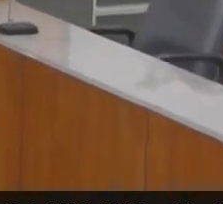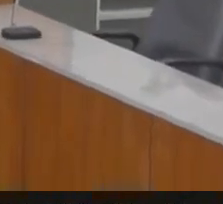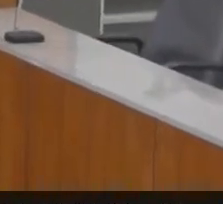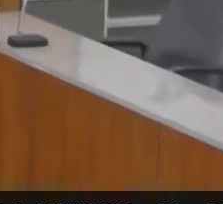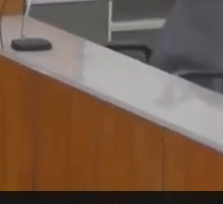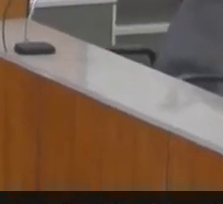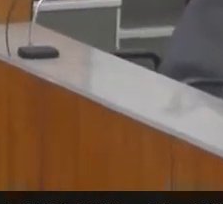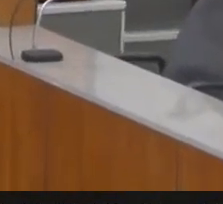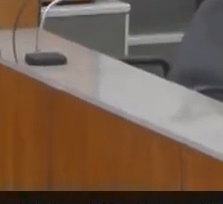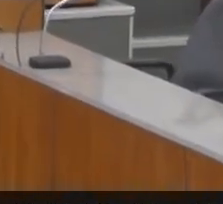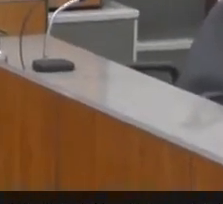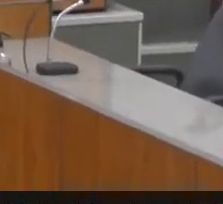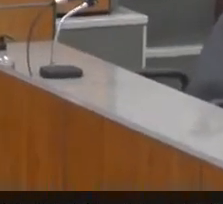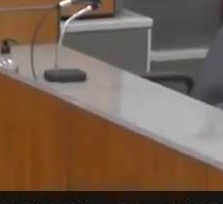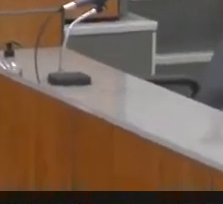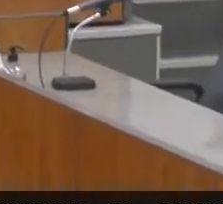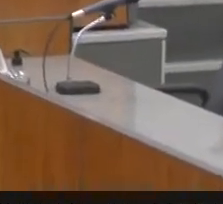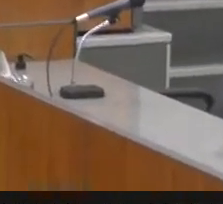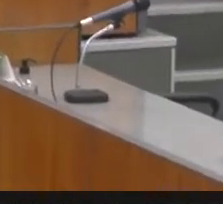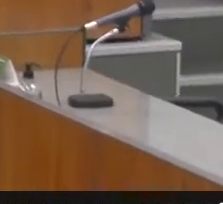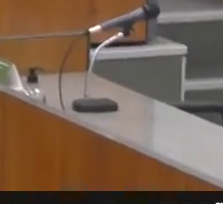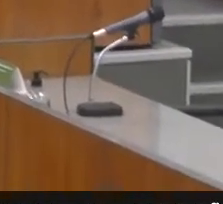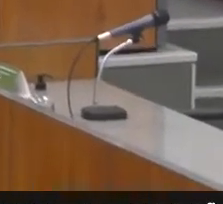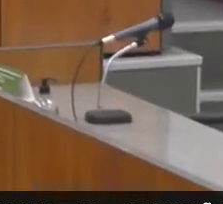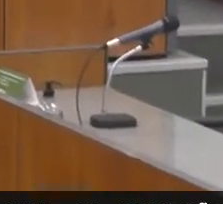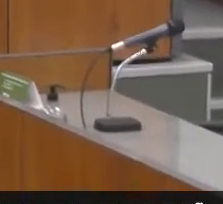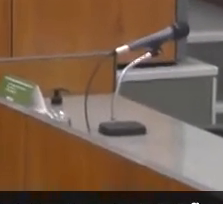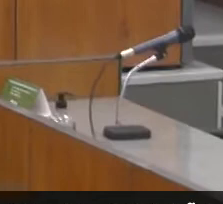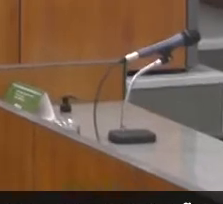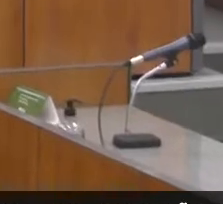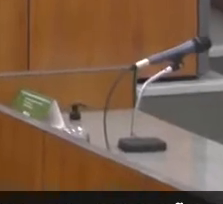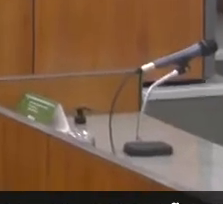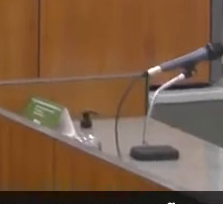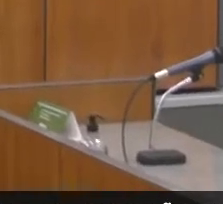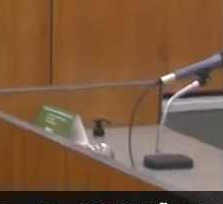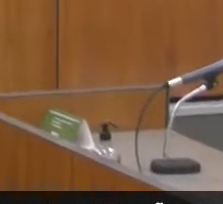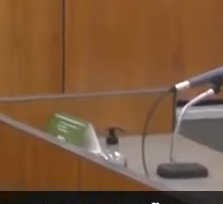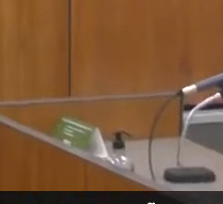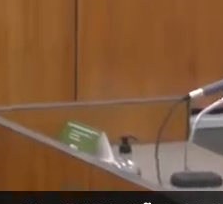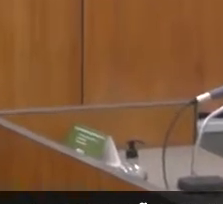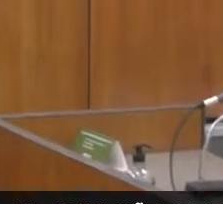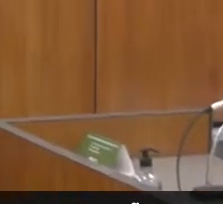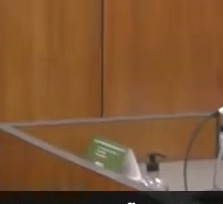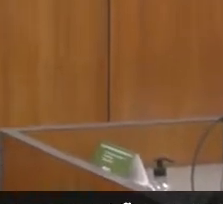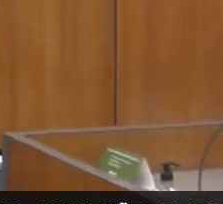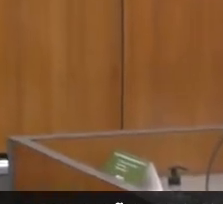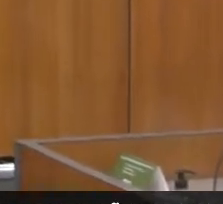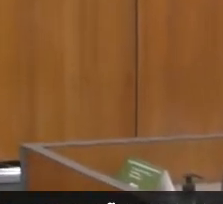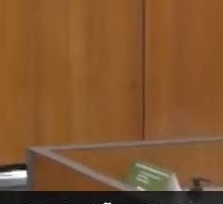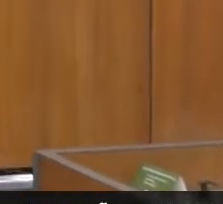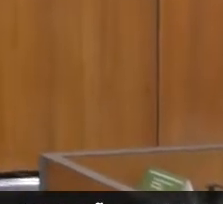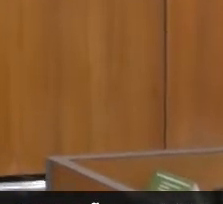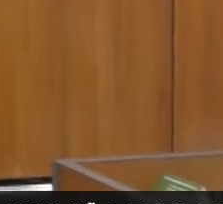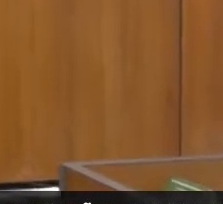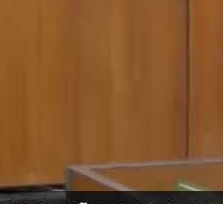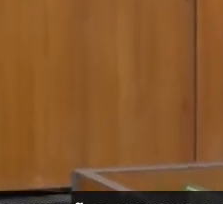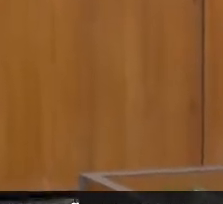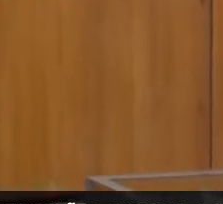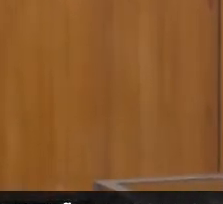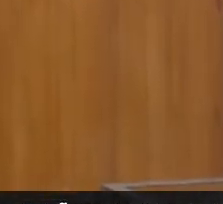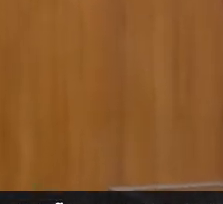aplicada pela Polícia Civil de Minas Gerais para a classificação das delegacias especializadas de atendimento às mulheres,